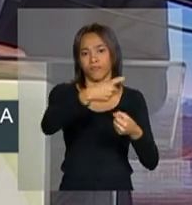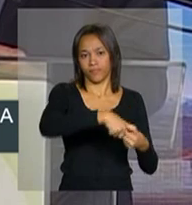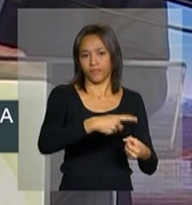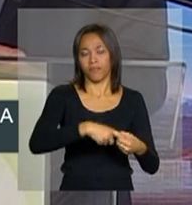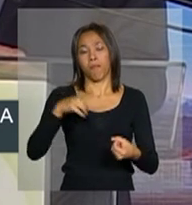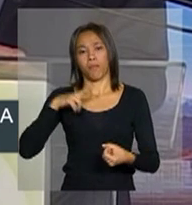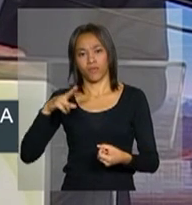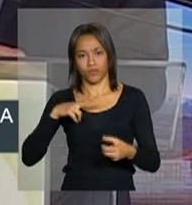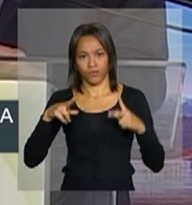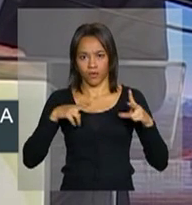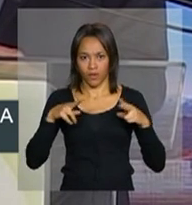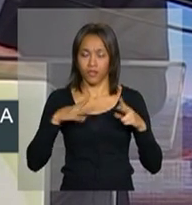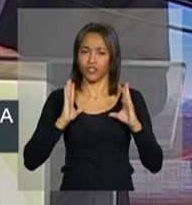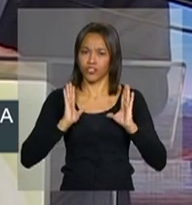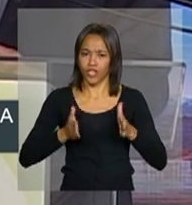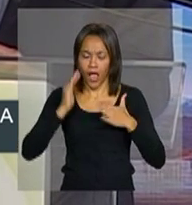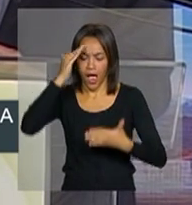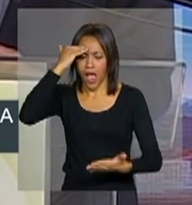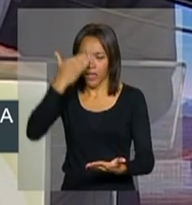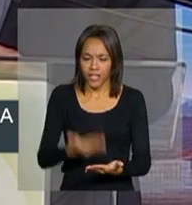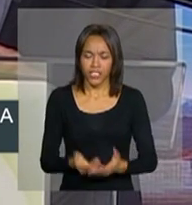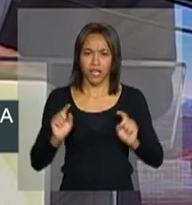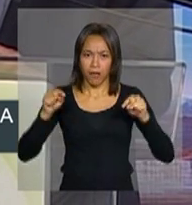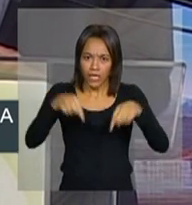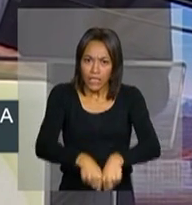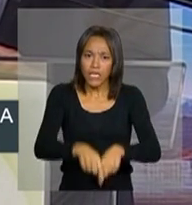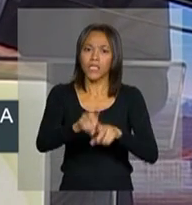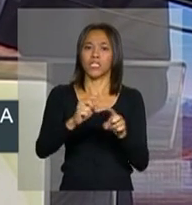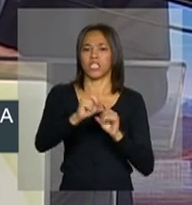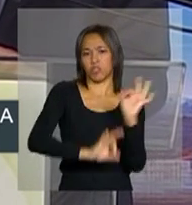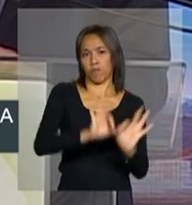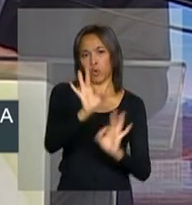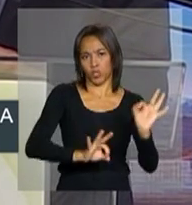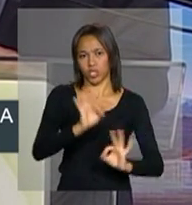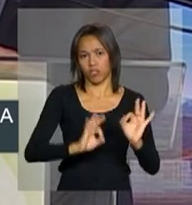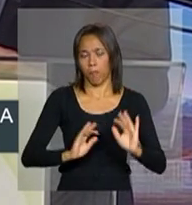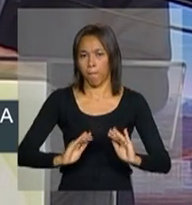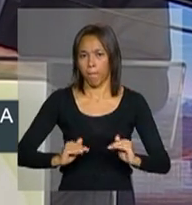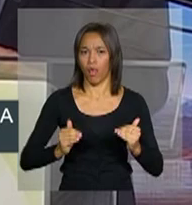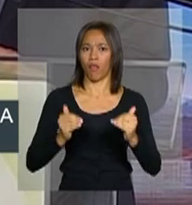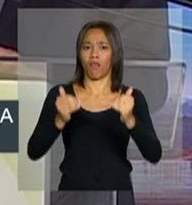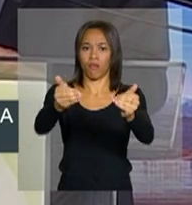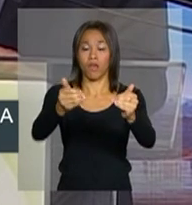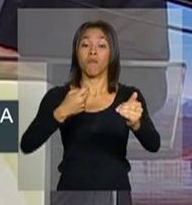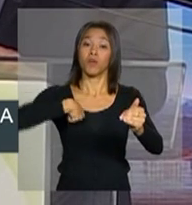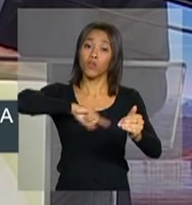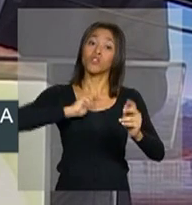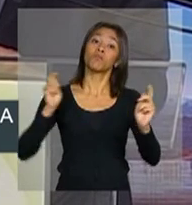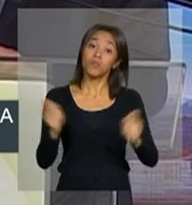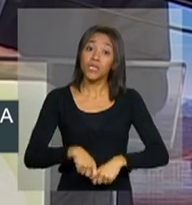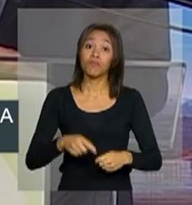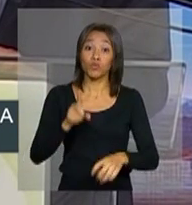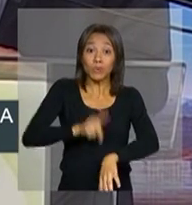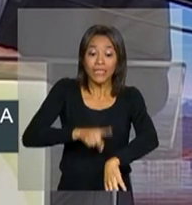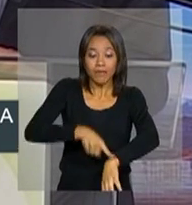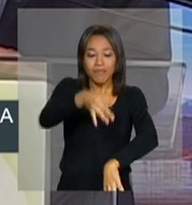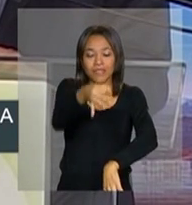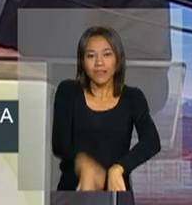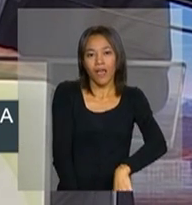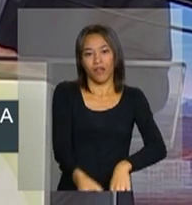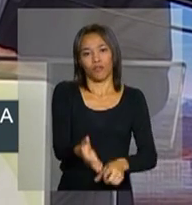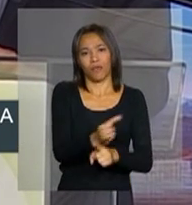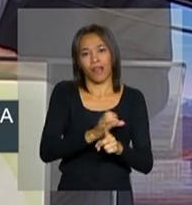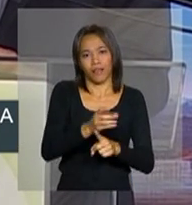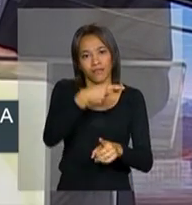que colocaram aqui toda a sua capacidade empreendedora para que se pudesse entregar no prazo estabelecido